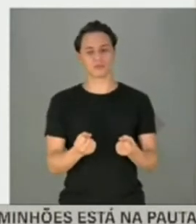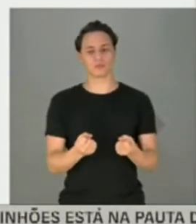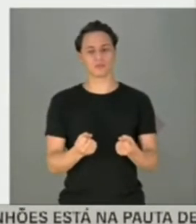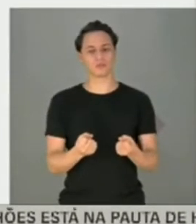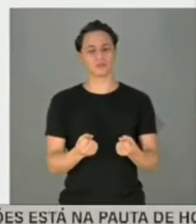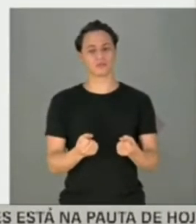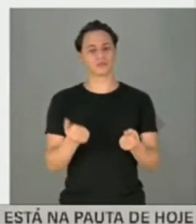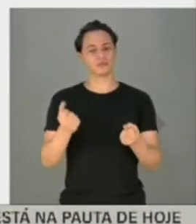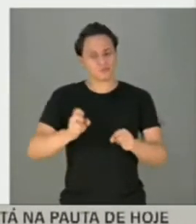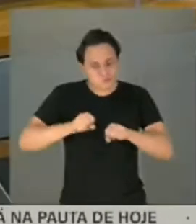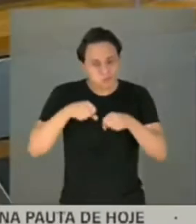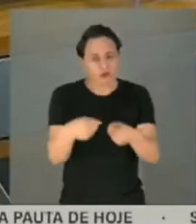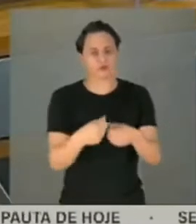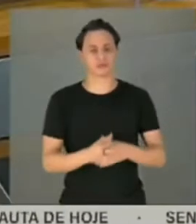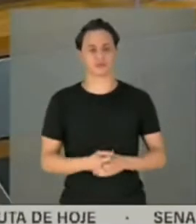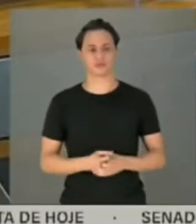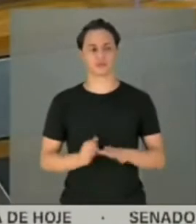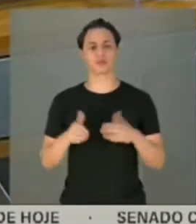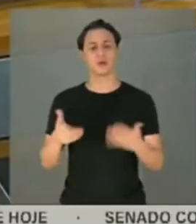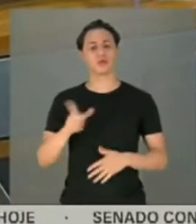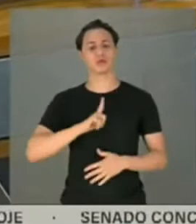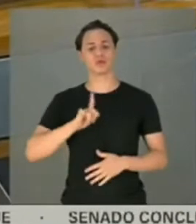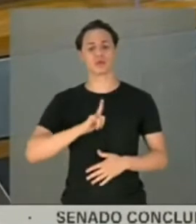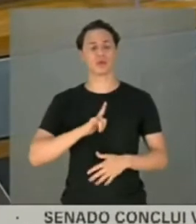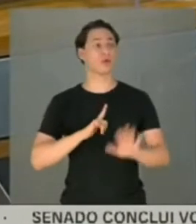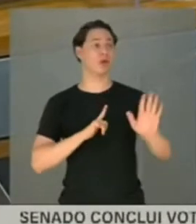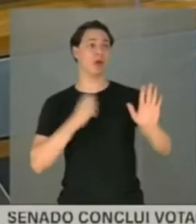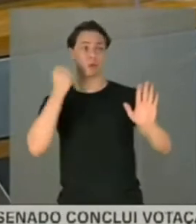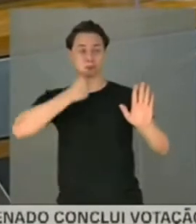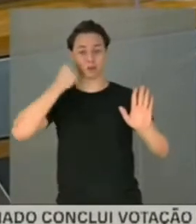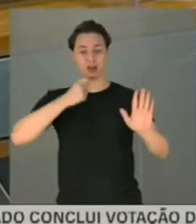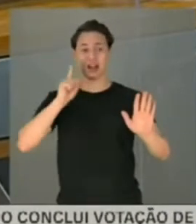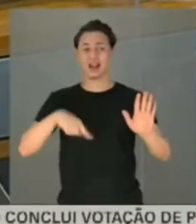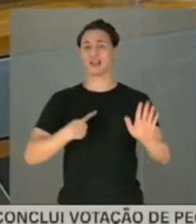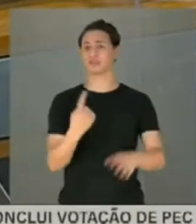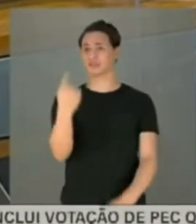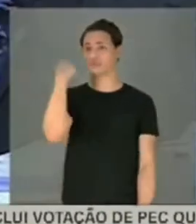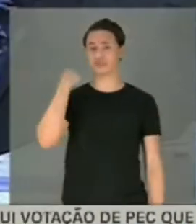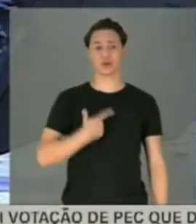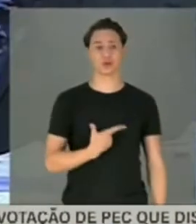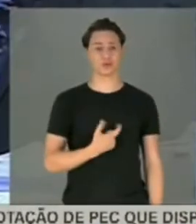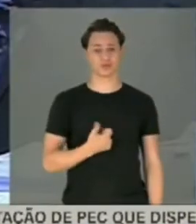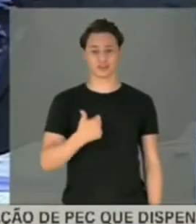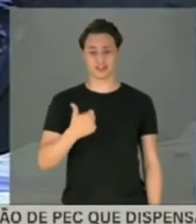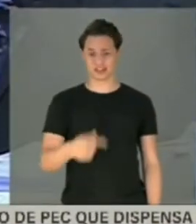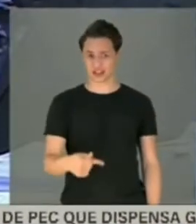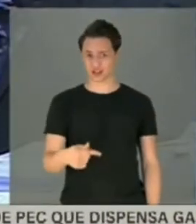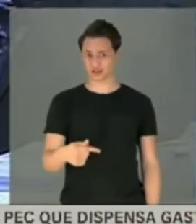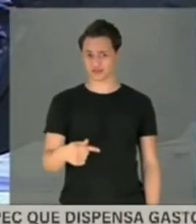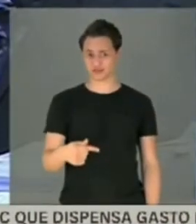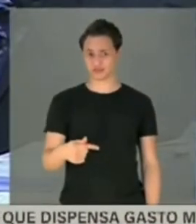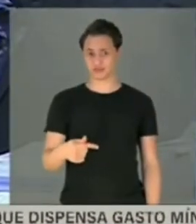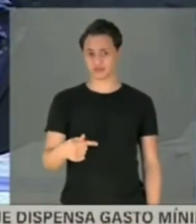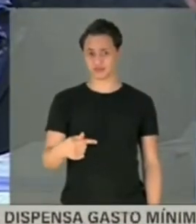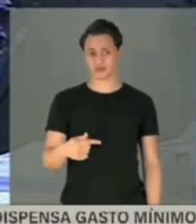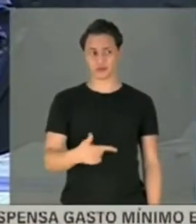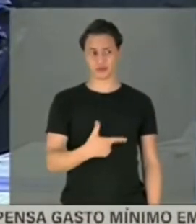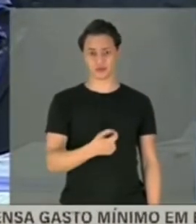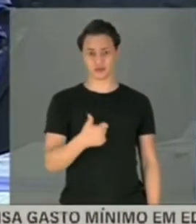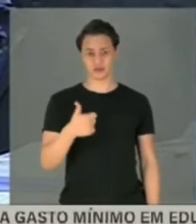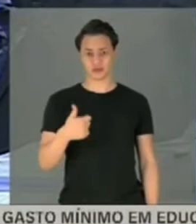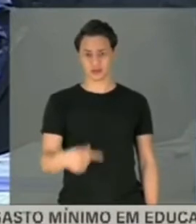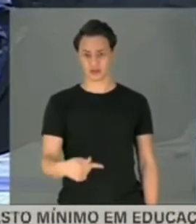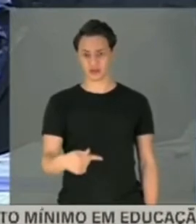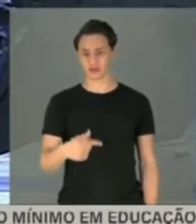Ou seja, havia uma pressão para essas mensagens são de 2017. Para que essas... Onde estão ali? Sim, elas